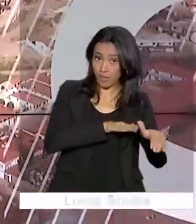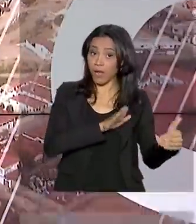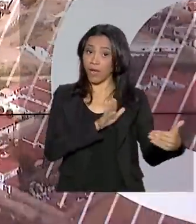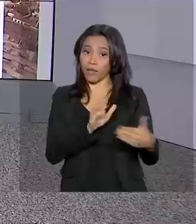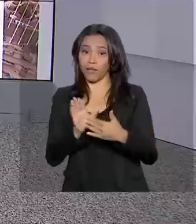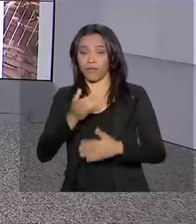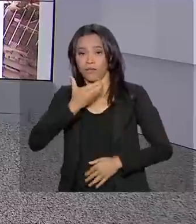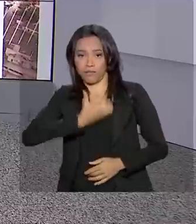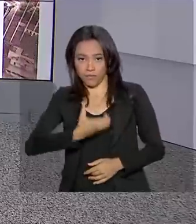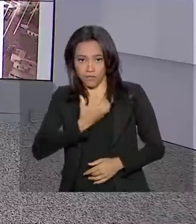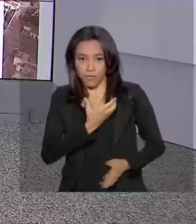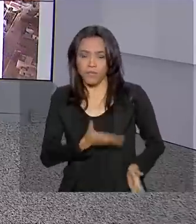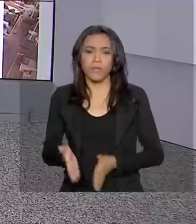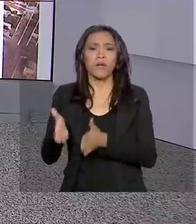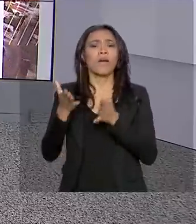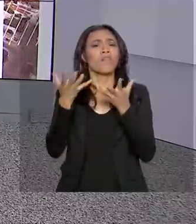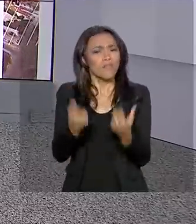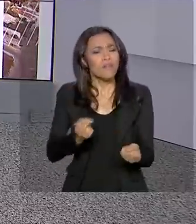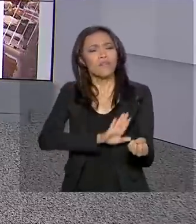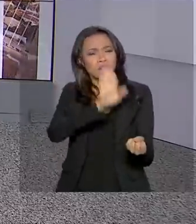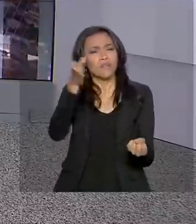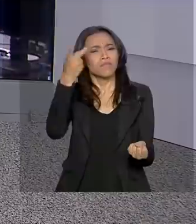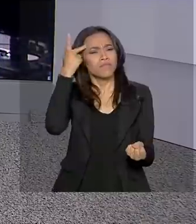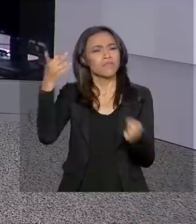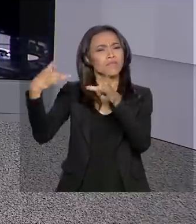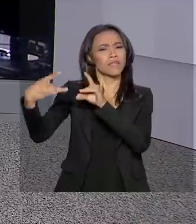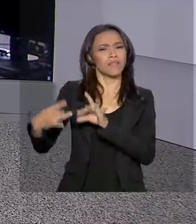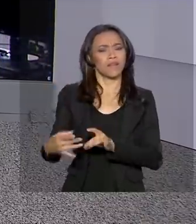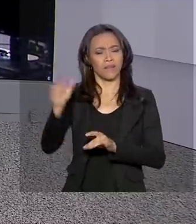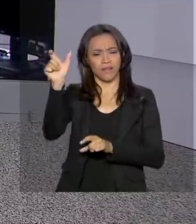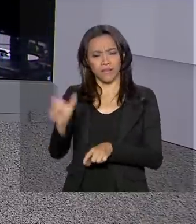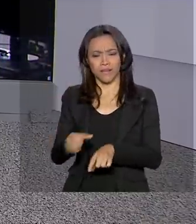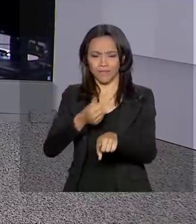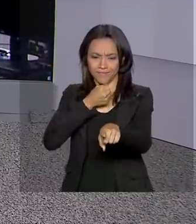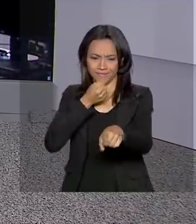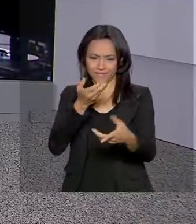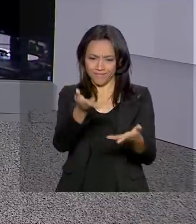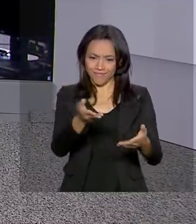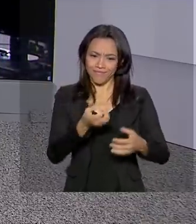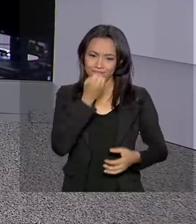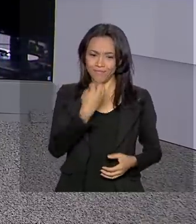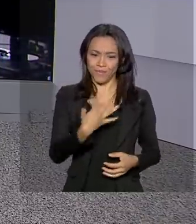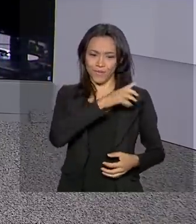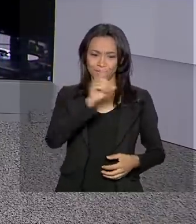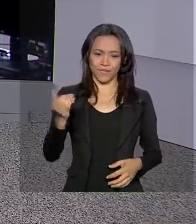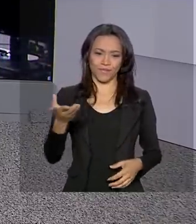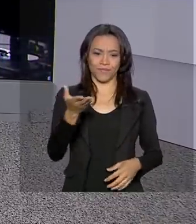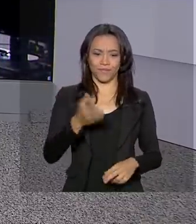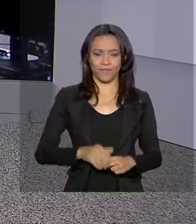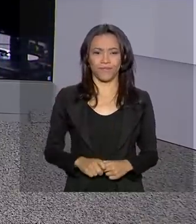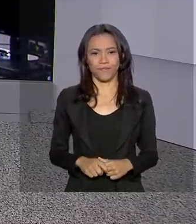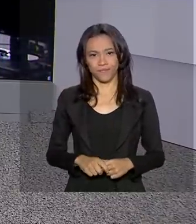dezembro. Vamos então até São Paulo saber os detalhes com o repórter Ricardo Ferraz. Ricardo, bom dia pra você.